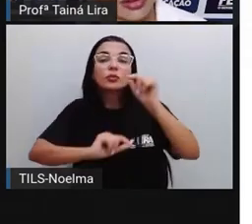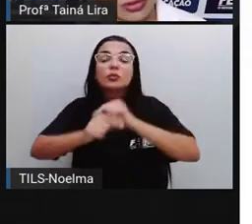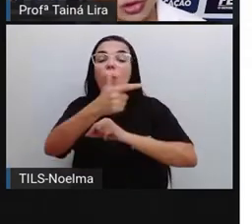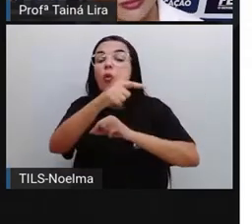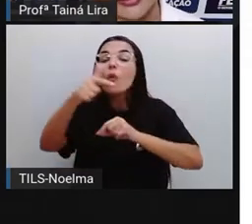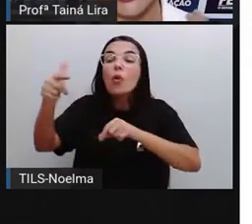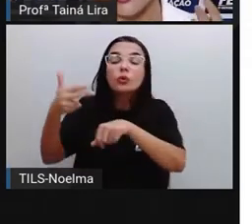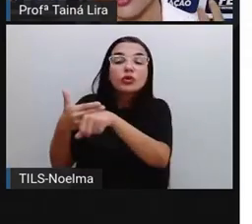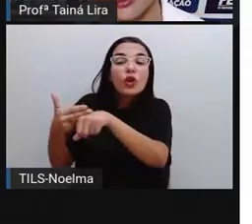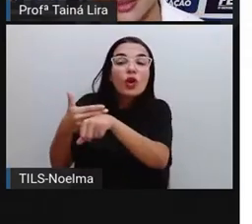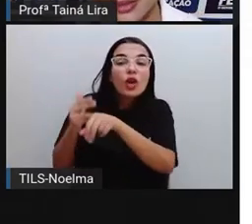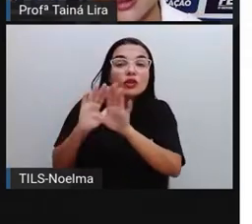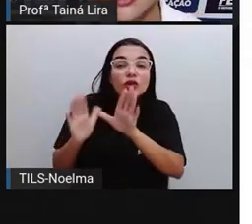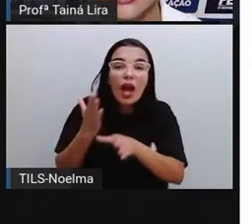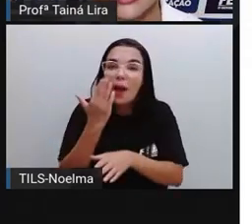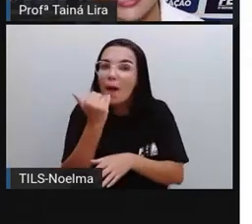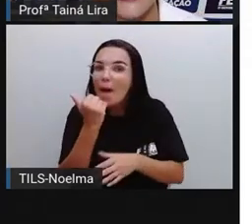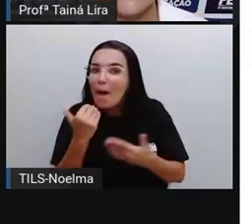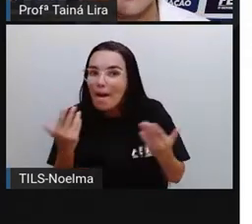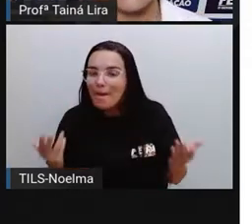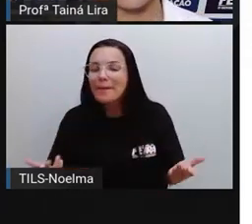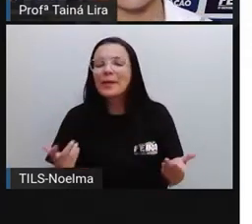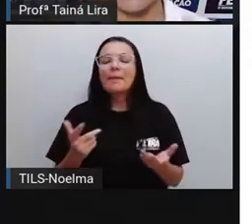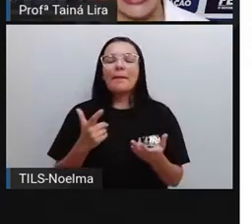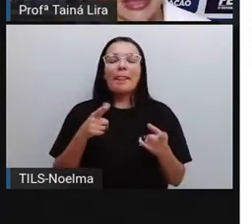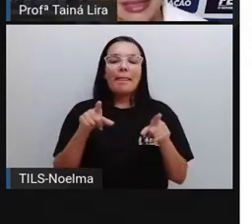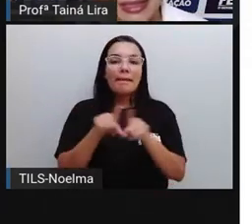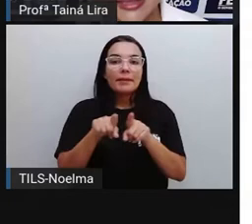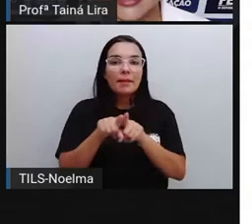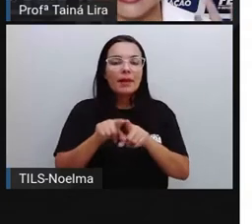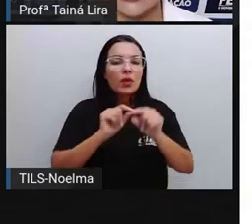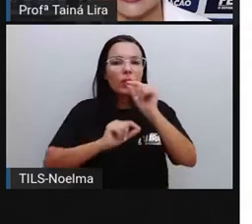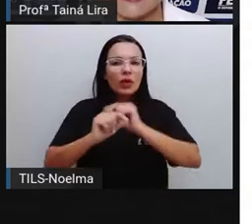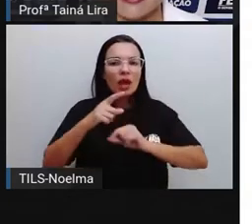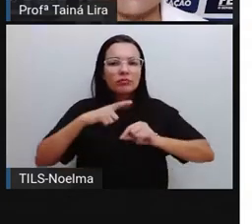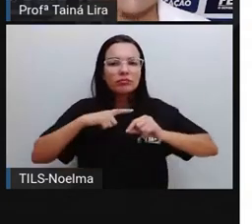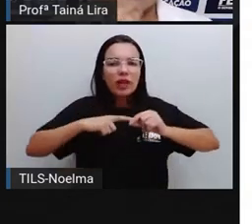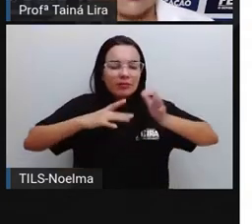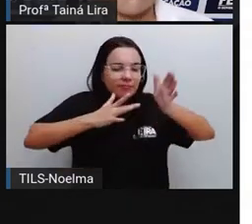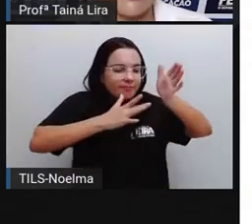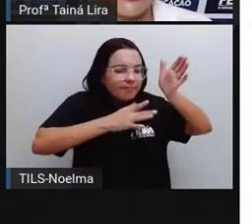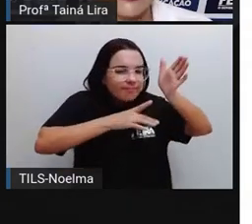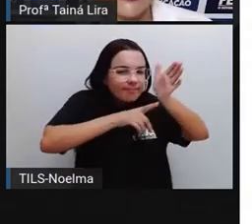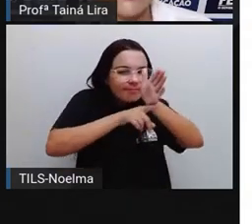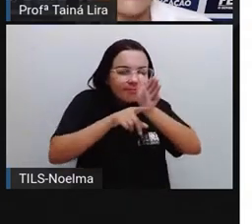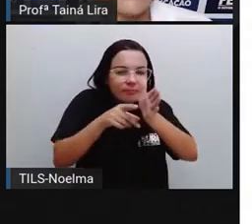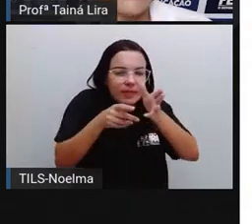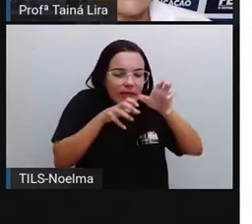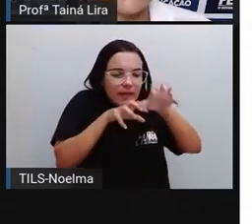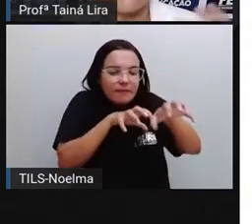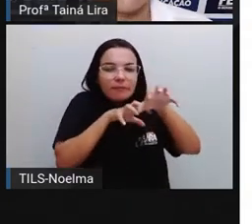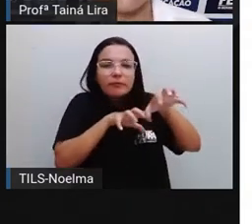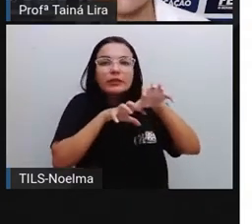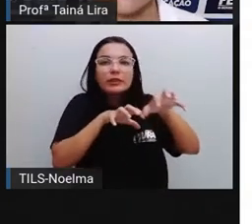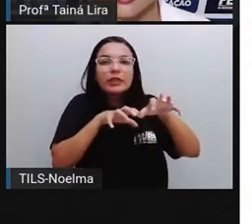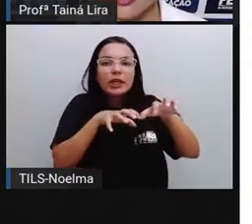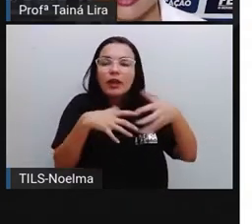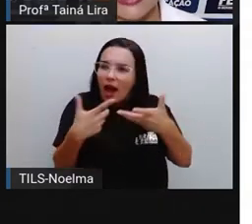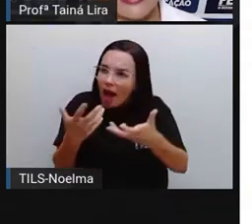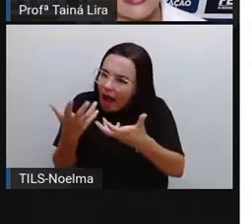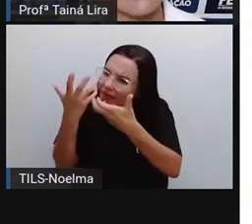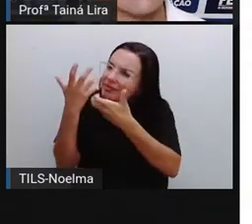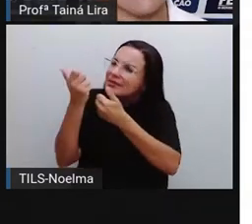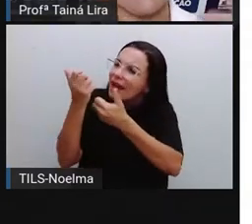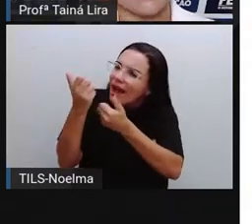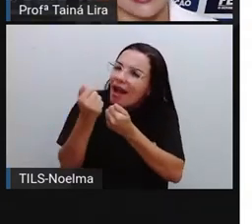estamos aí acostumados a comer, tá? E de maneira que a pessoa acaba, né? Se convencendo